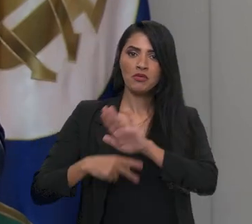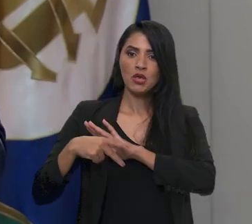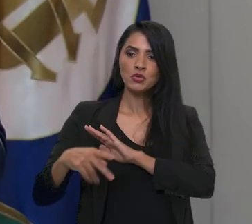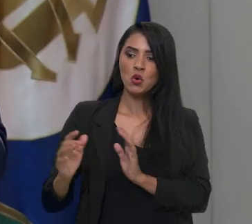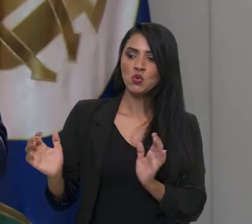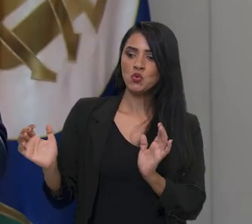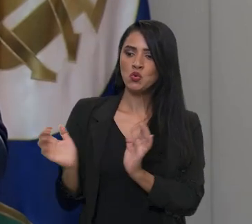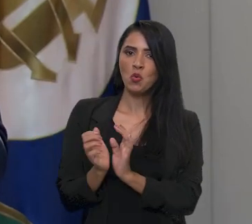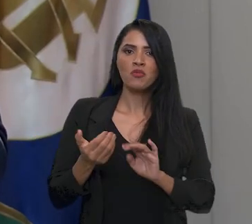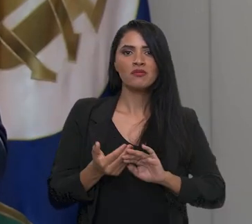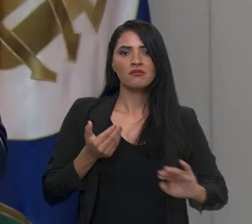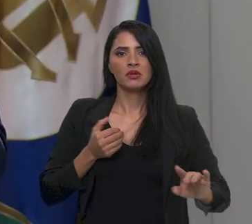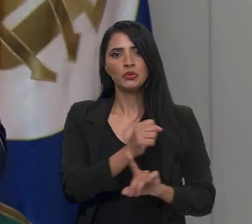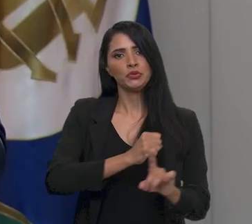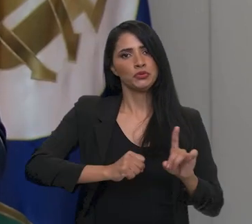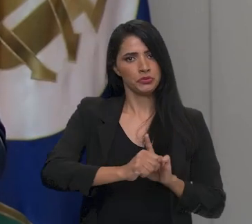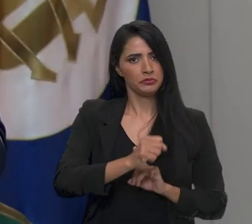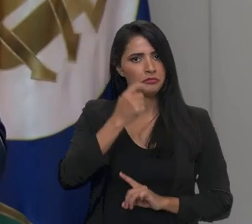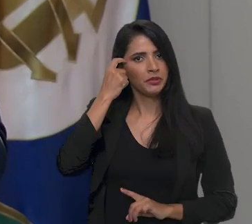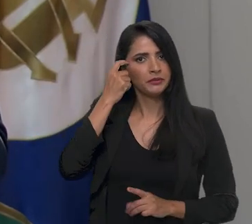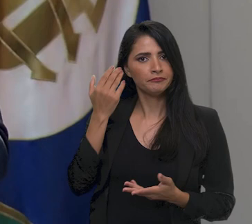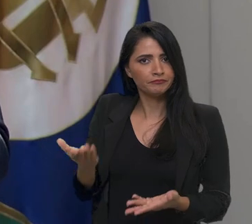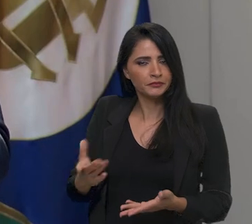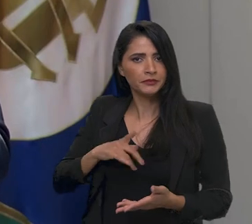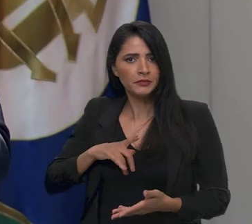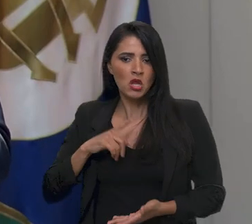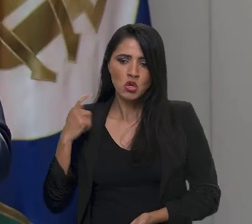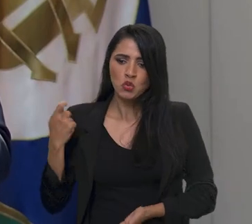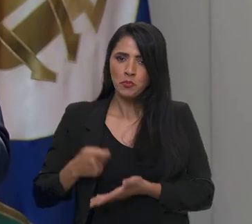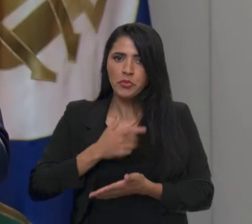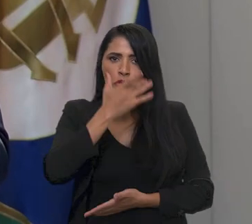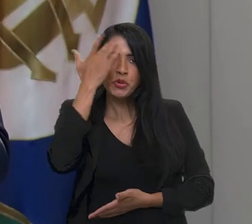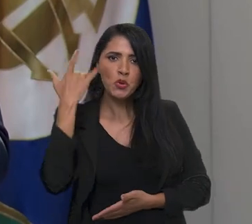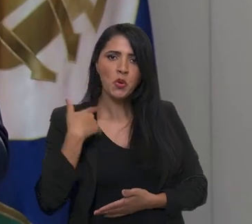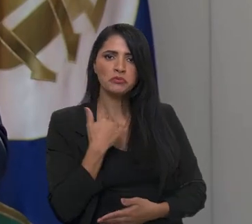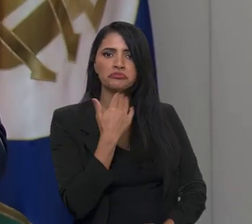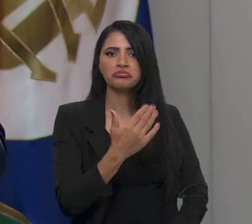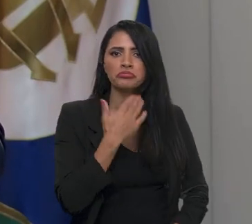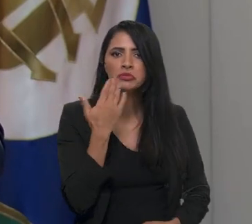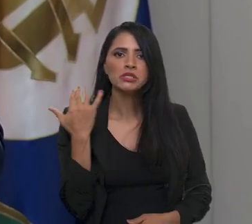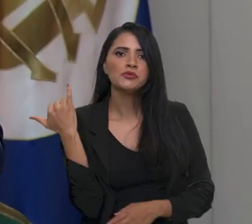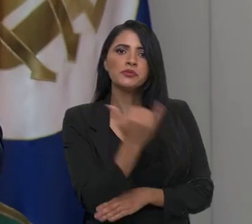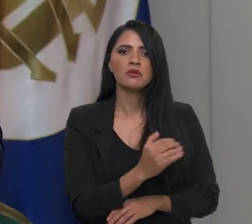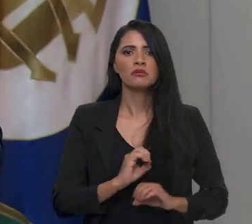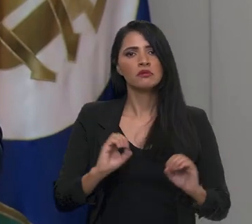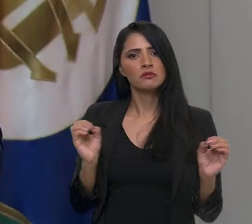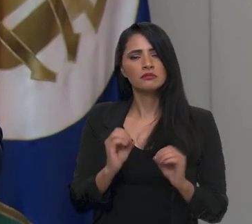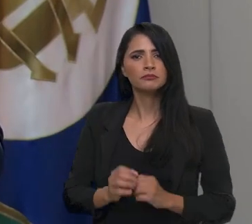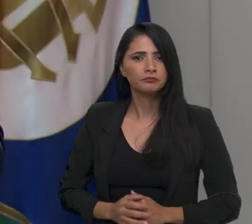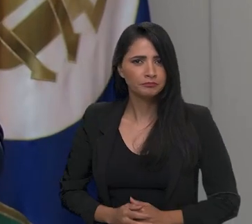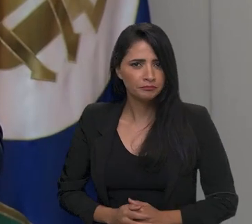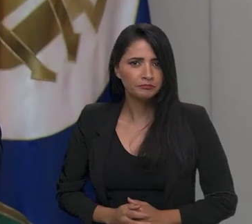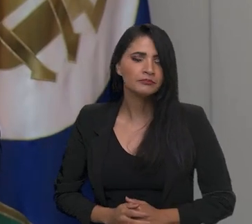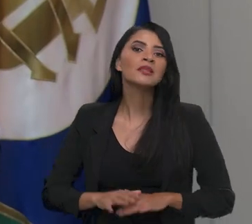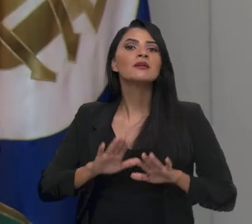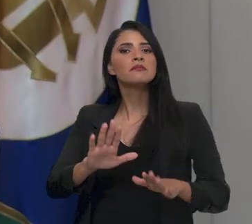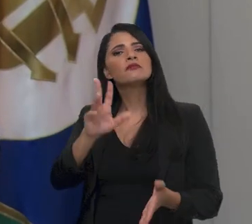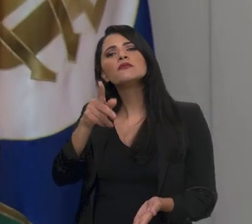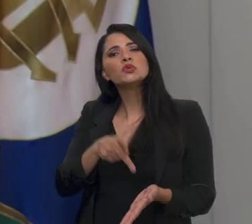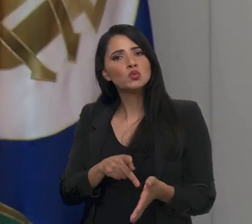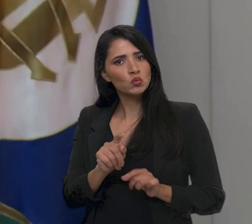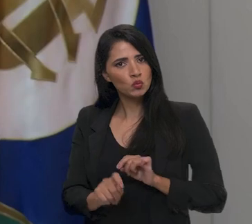Estado pertence a uma elite dissociada da sociedade, com autoridades que acham que não devem prestar contas a ninguém.